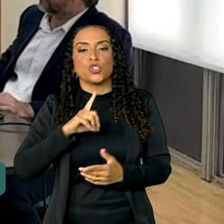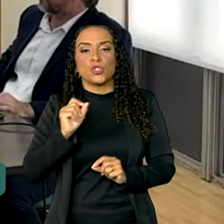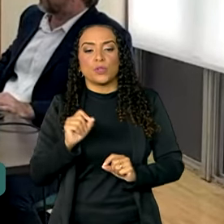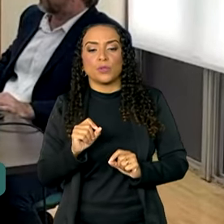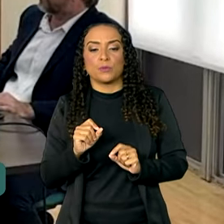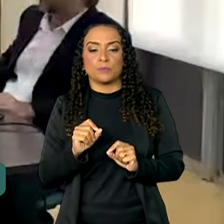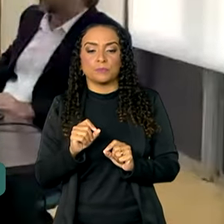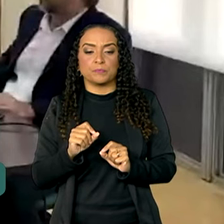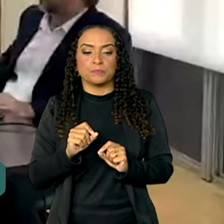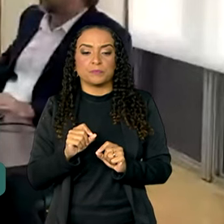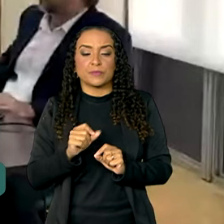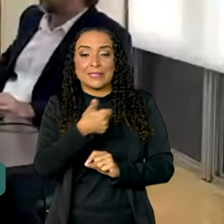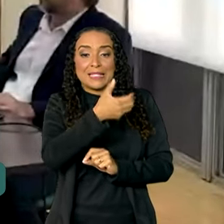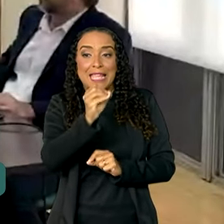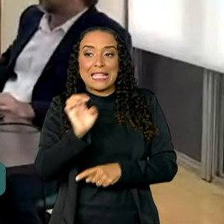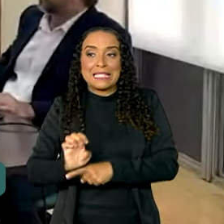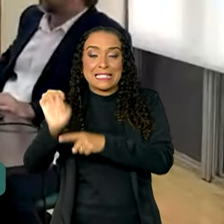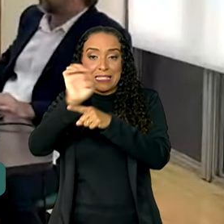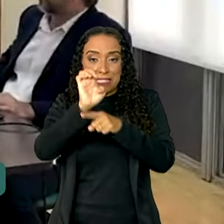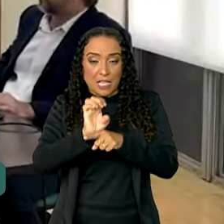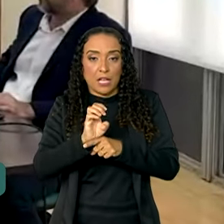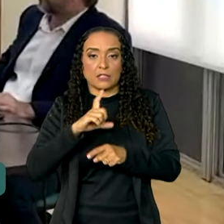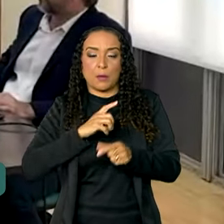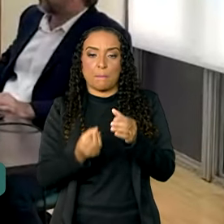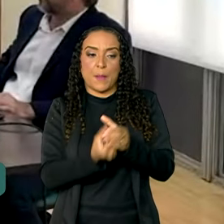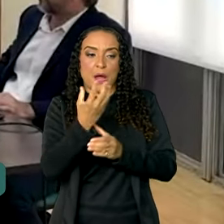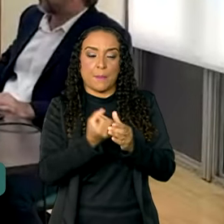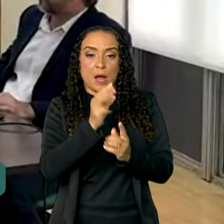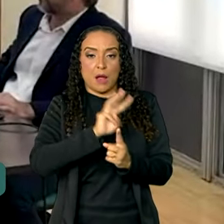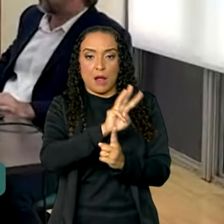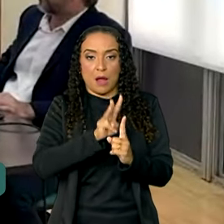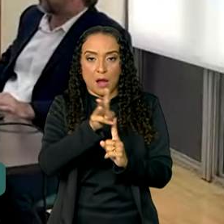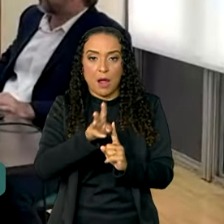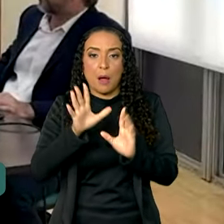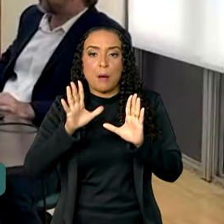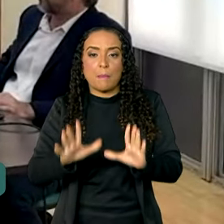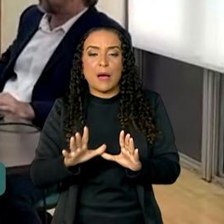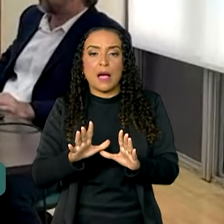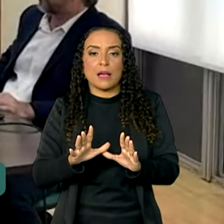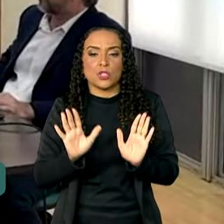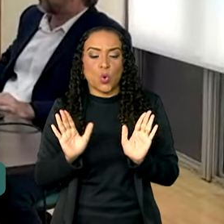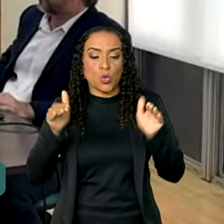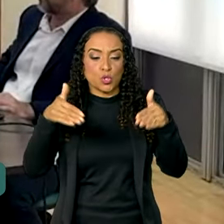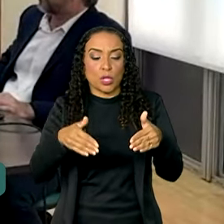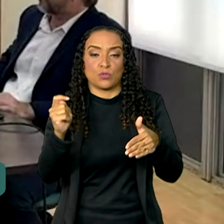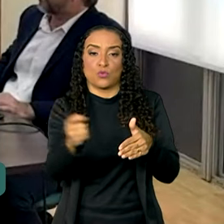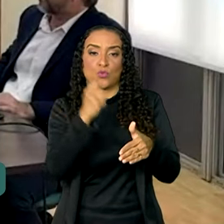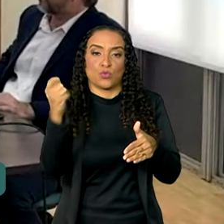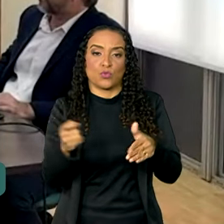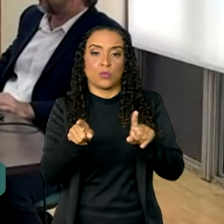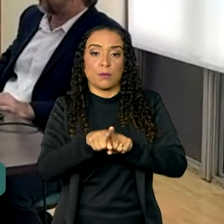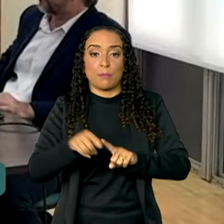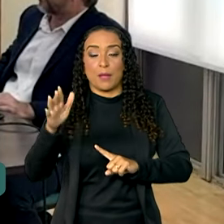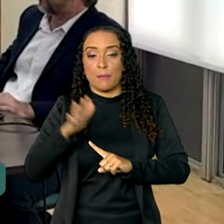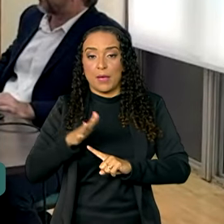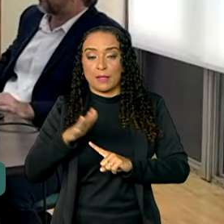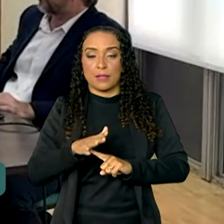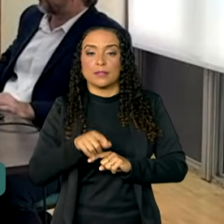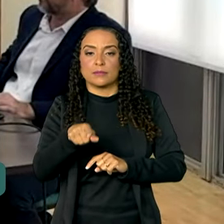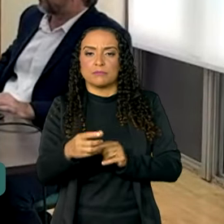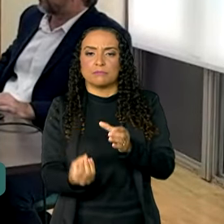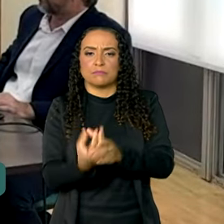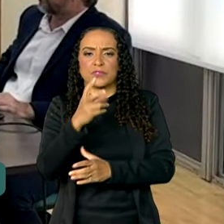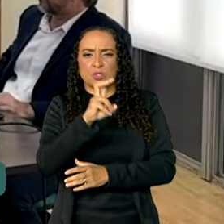10 estados que produzem trigo, mas muito concentrado no Rio Grande do Sul e no Paraná. O Rio Grande do Sul